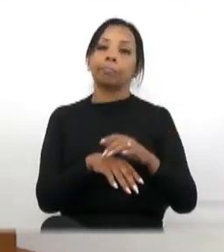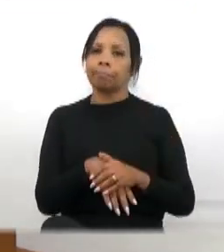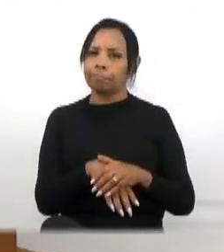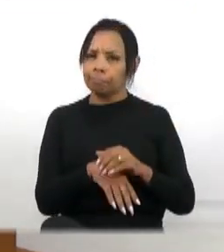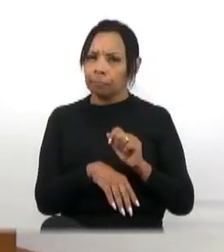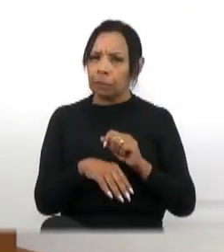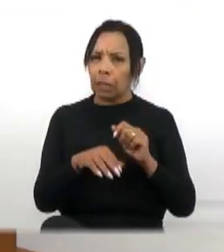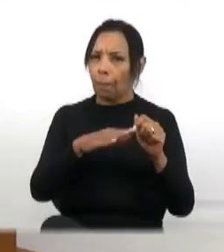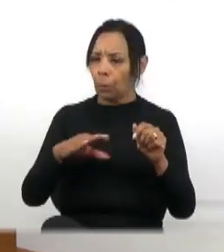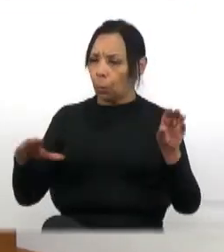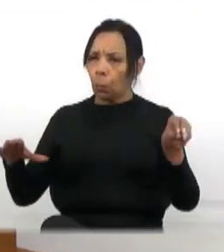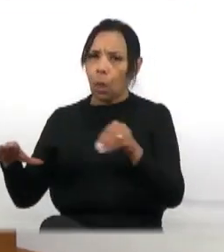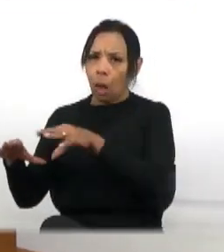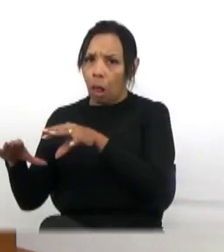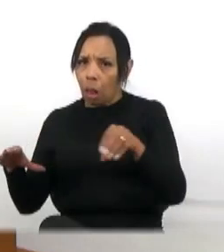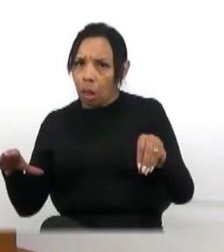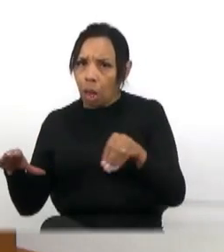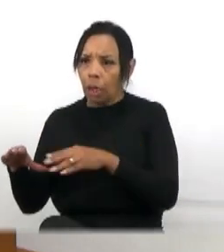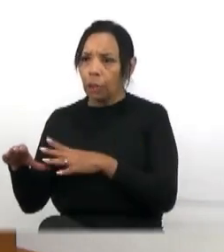aterro clandestino.